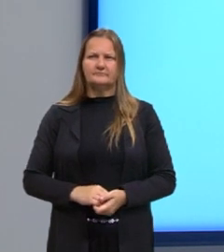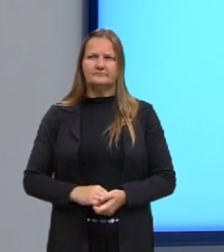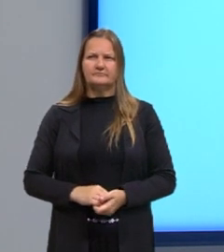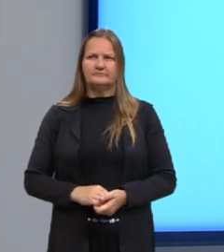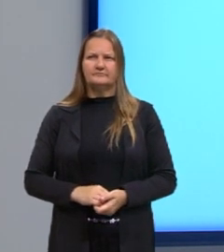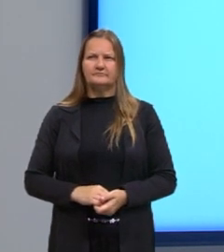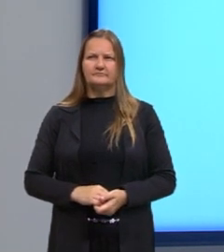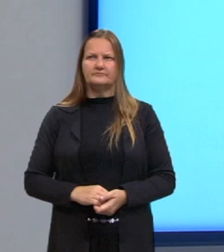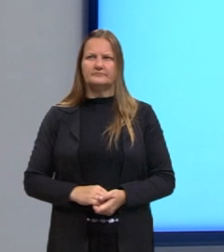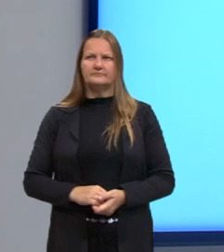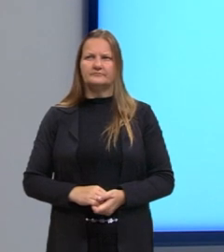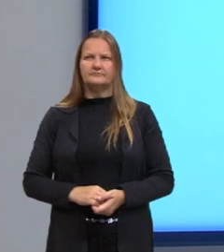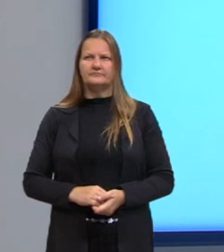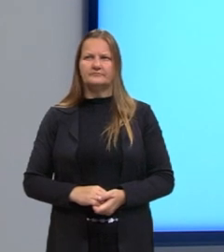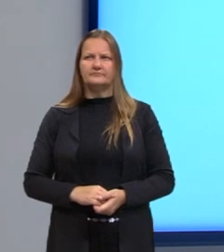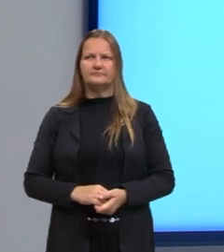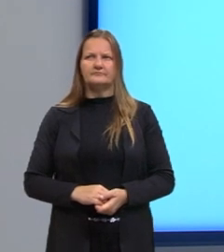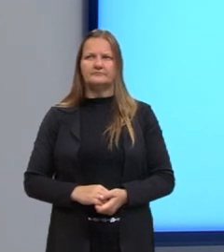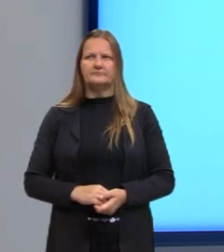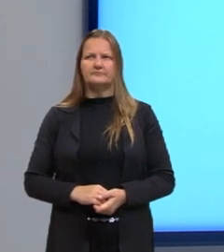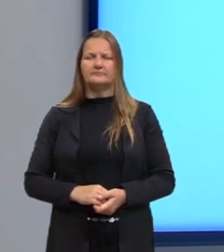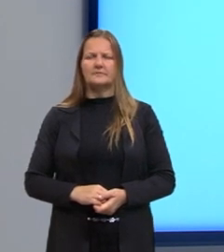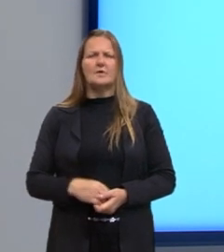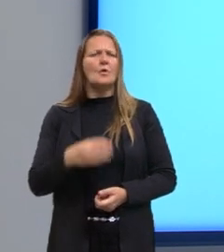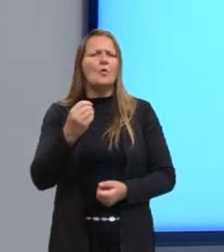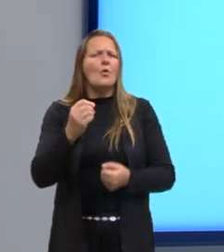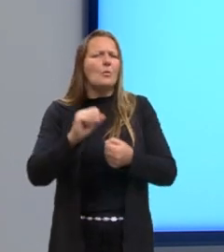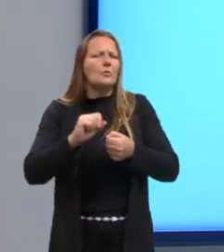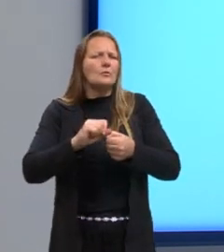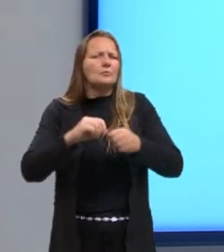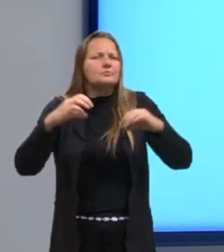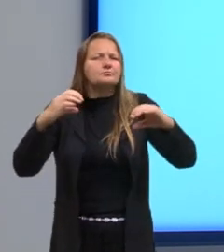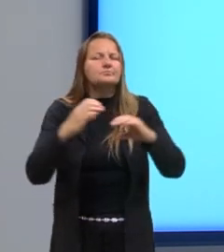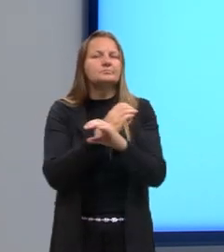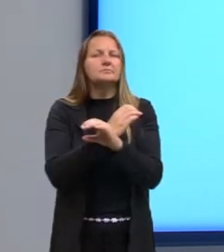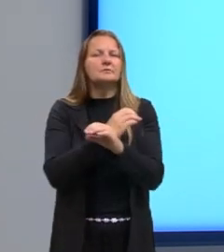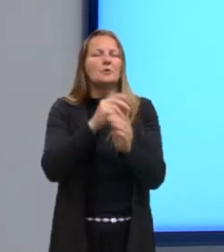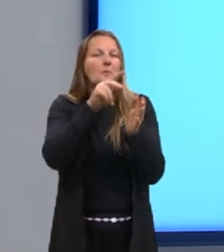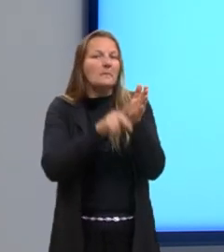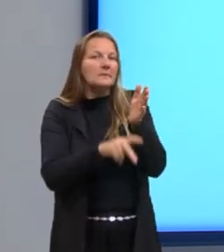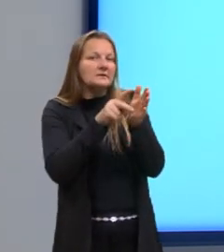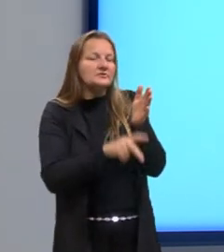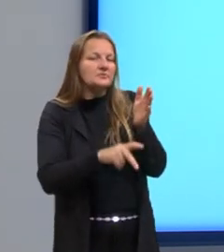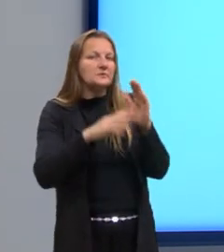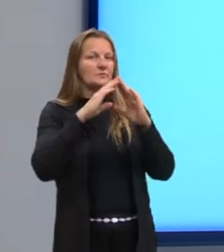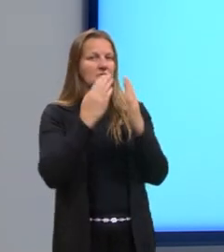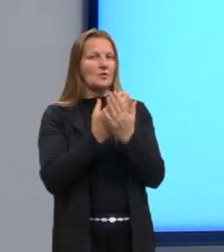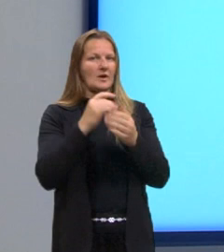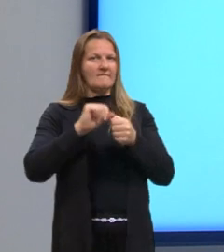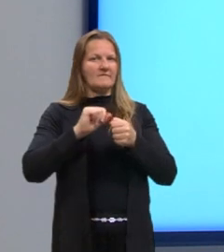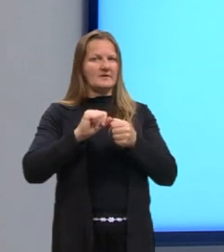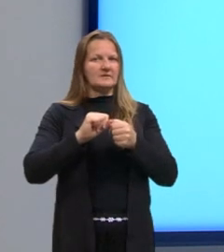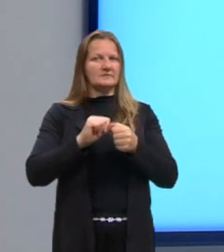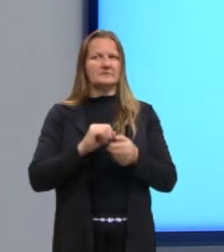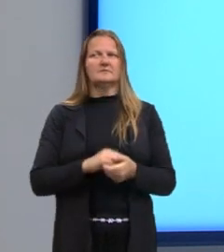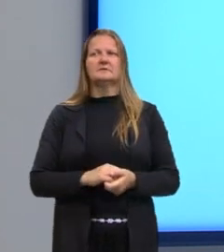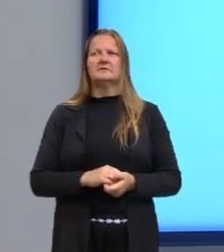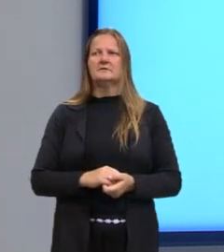Para completar aquela ação lá, aquele planejamento proposto no ambiente escolar,